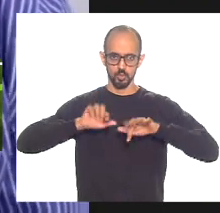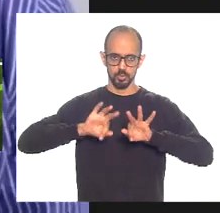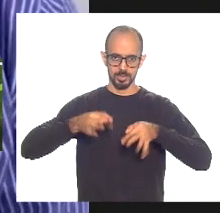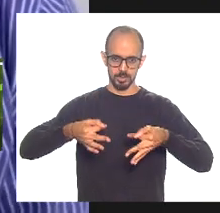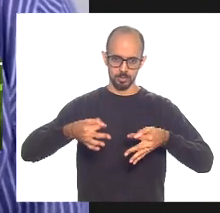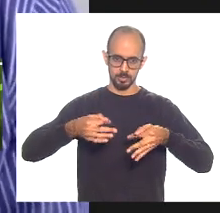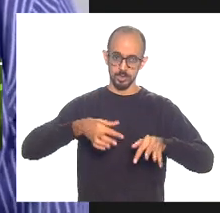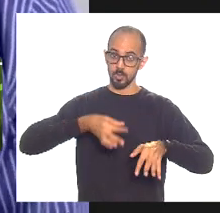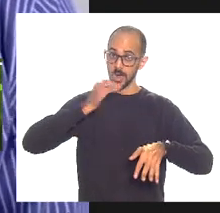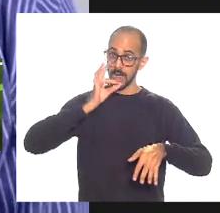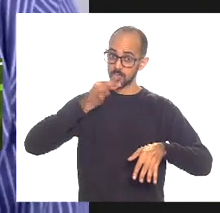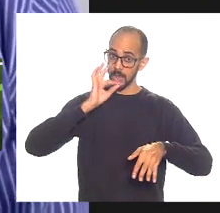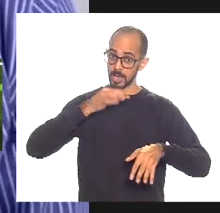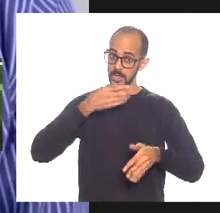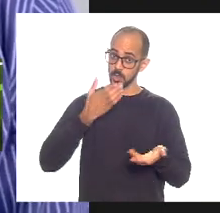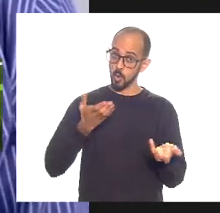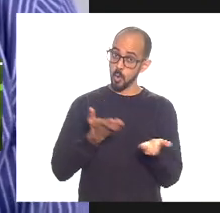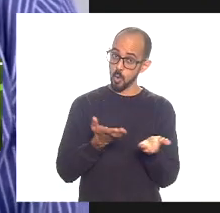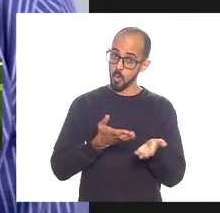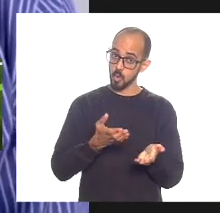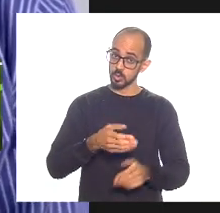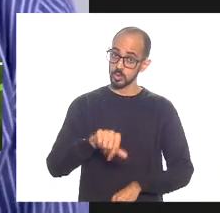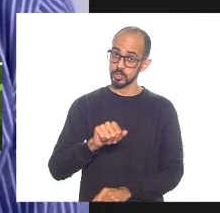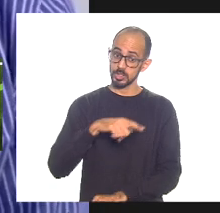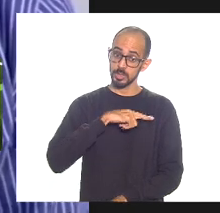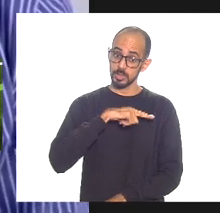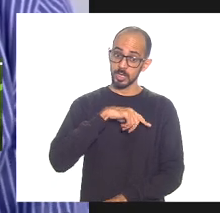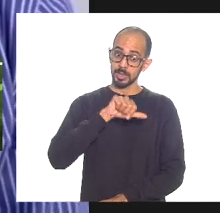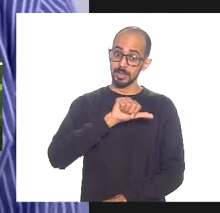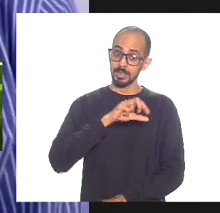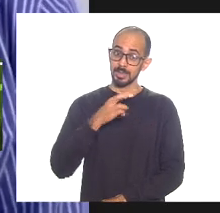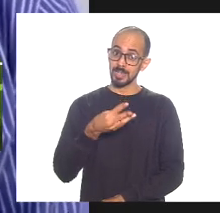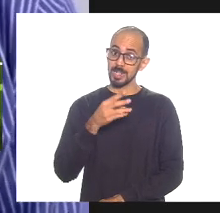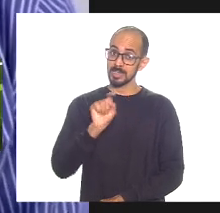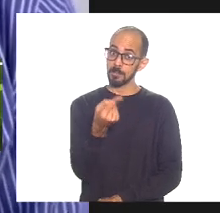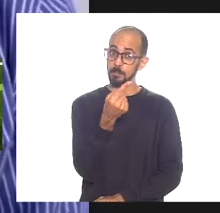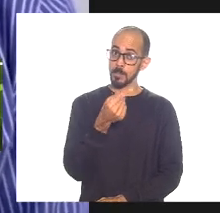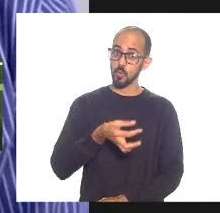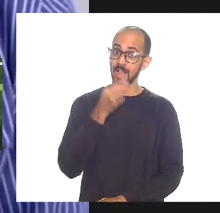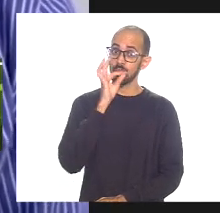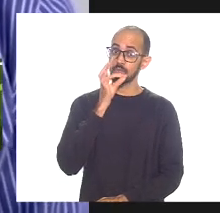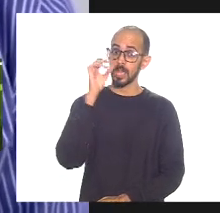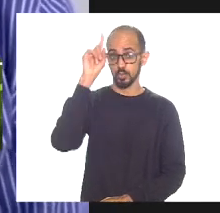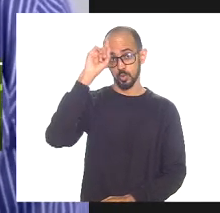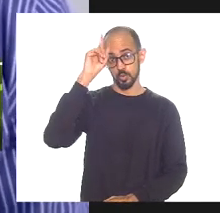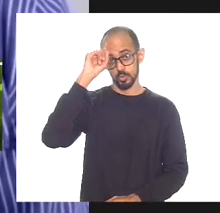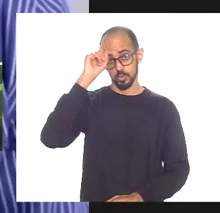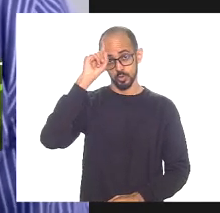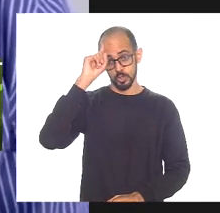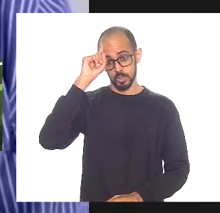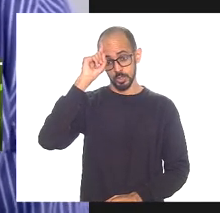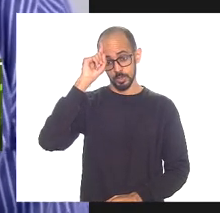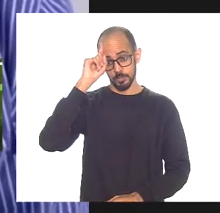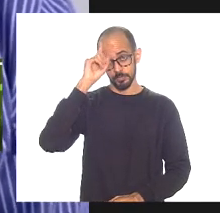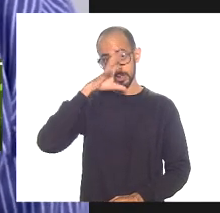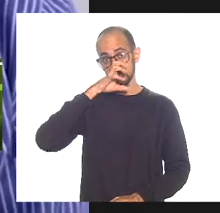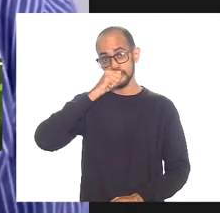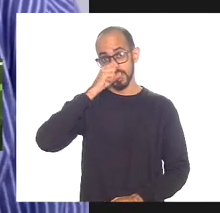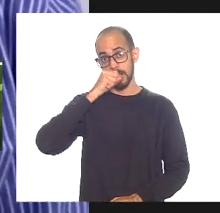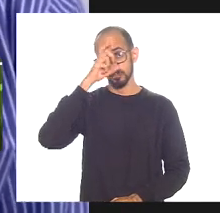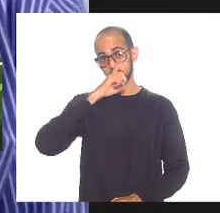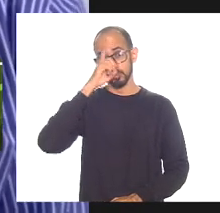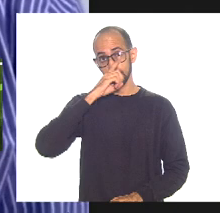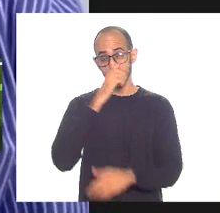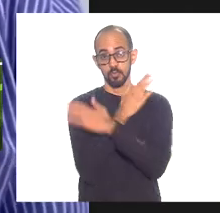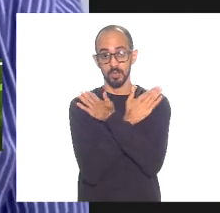dentro da empresa se gasta 13 mil cafezinhos por dia quer dizer isso sem a gente contar que existe sábado domingo e feriados